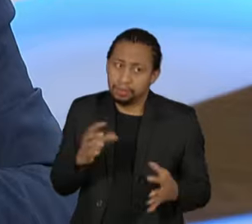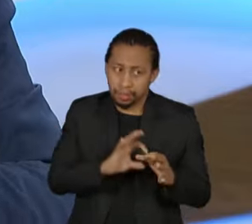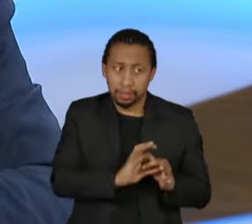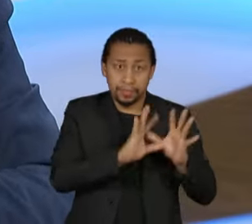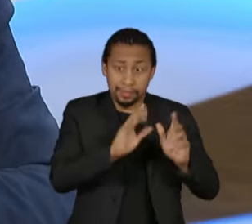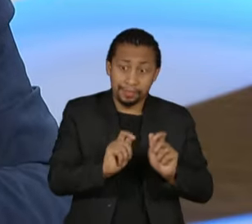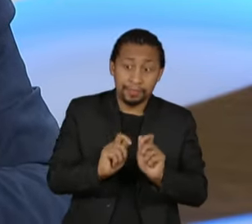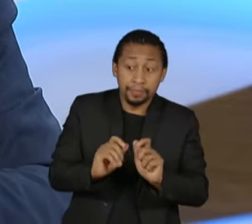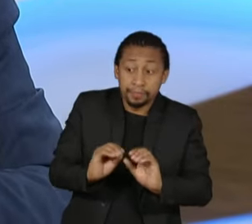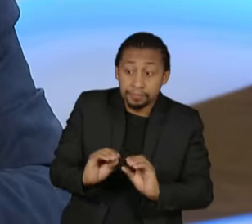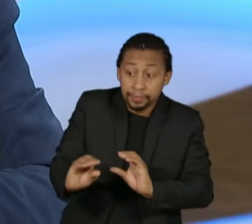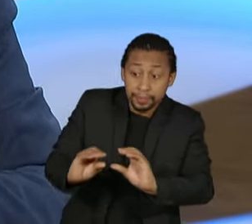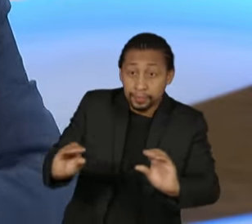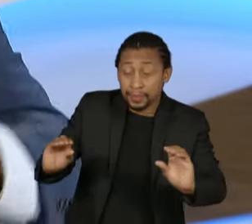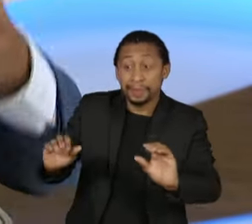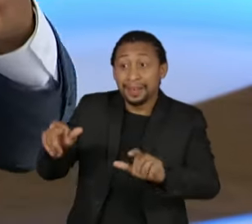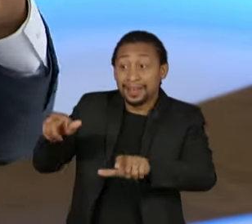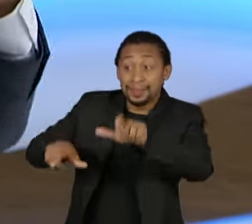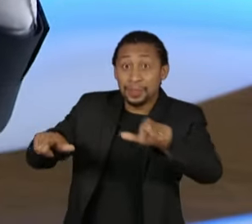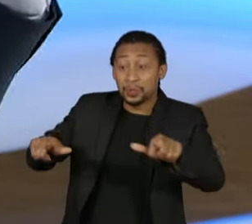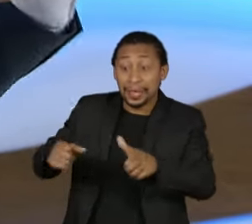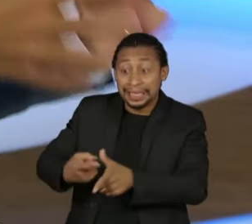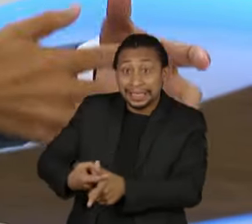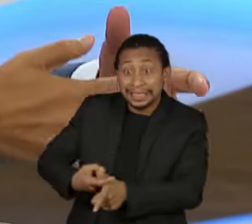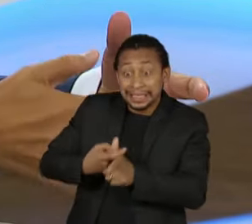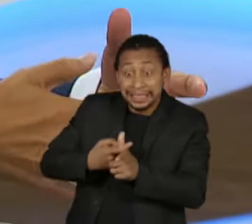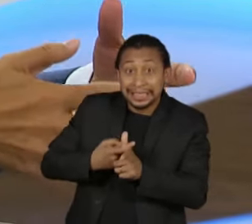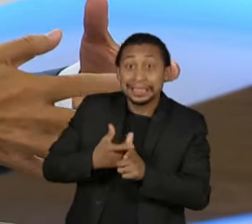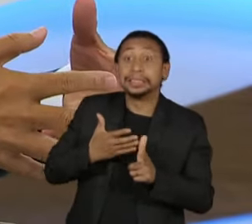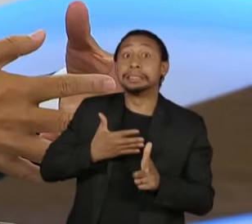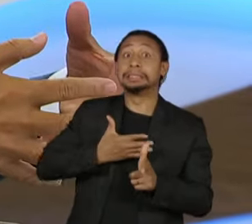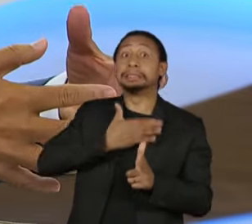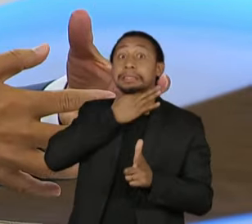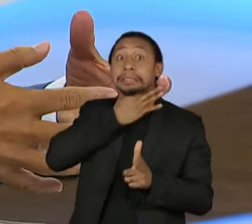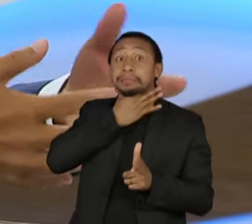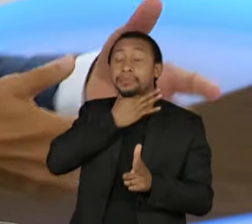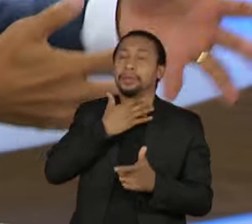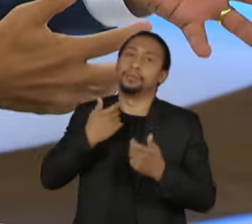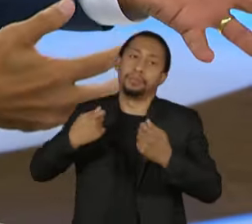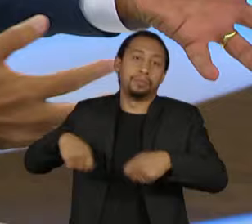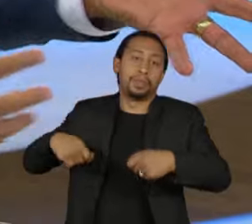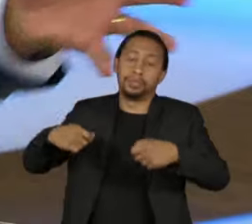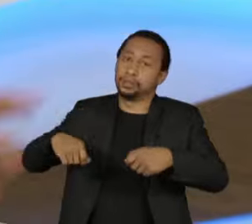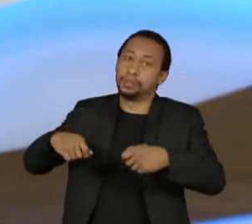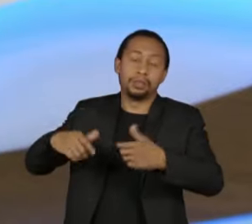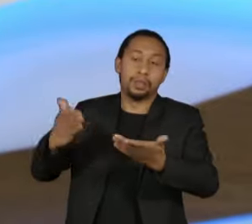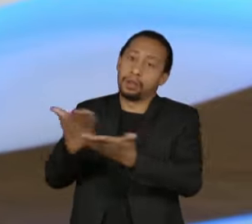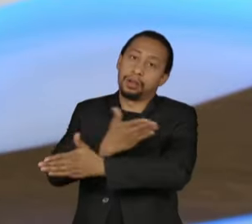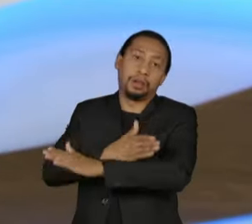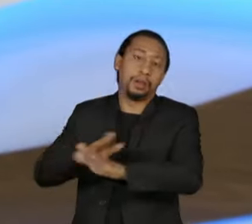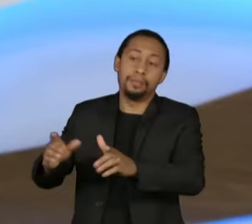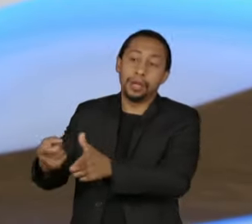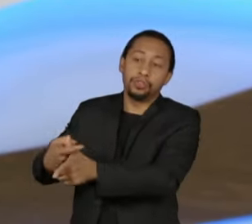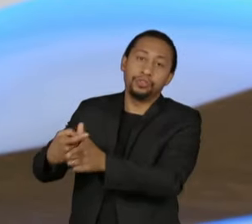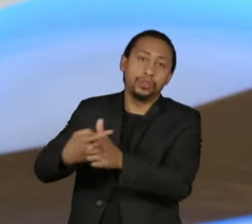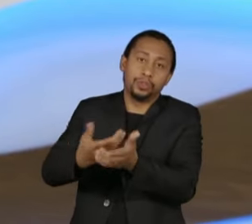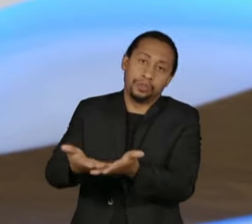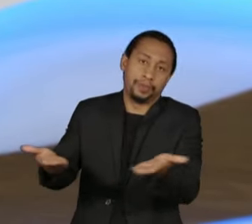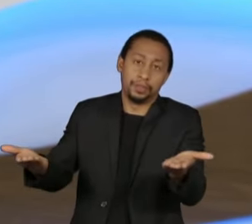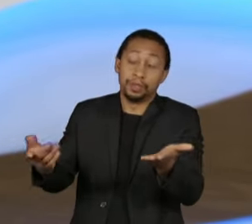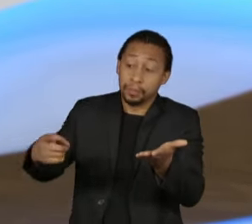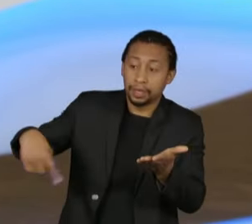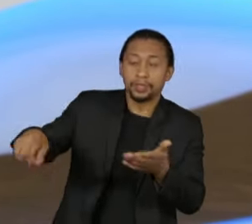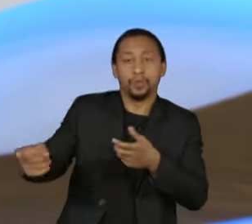endividadas, do endividamento. Ao fazer a retirada do endividamento, eu estou trazendo essas pessoas de volta para a